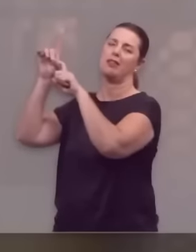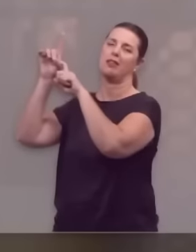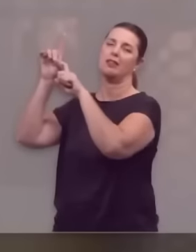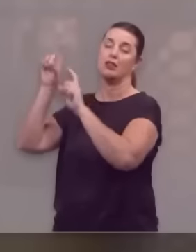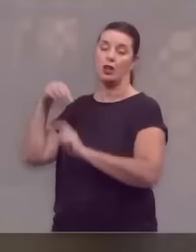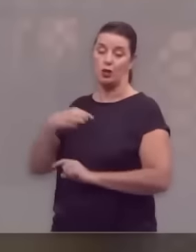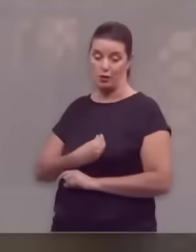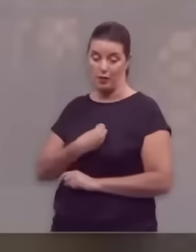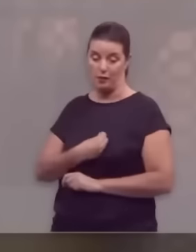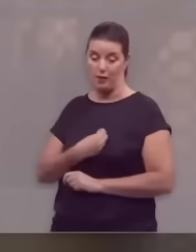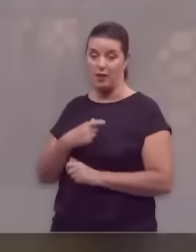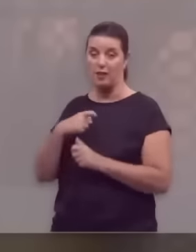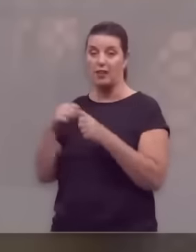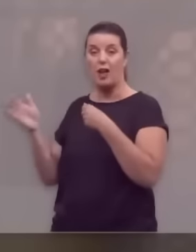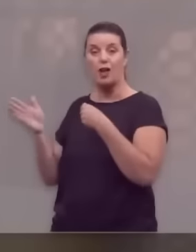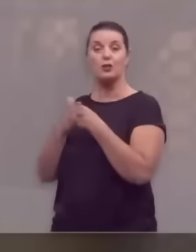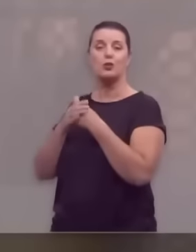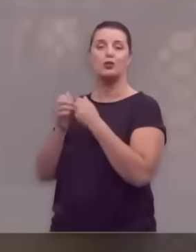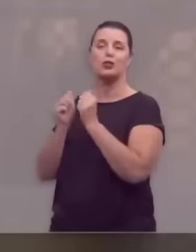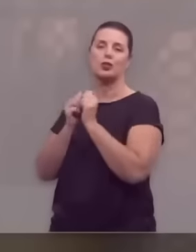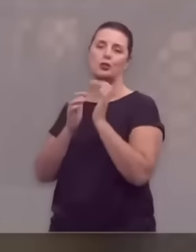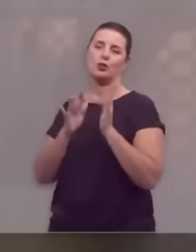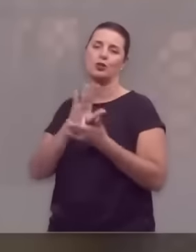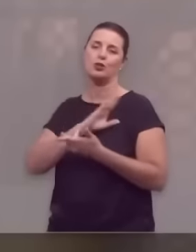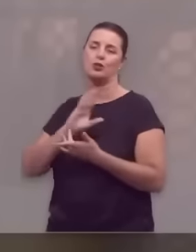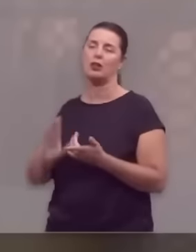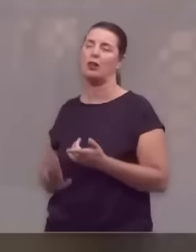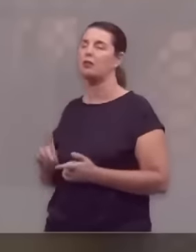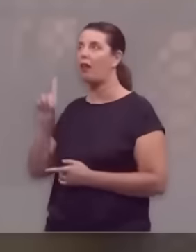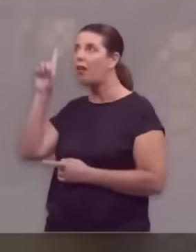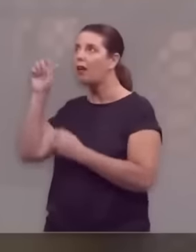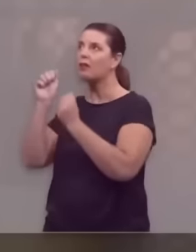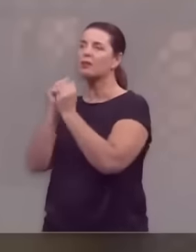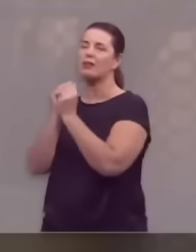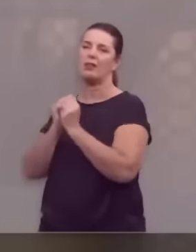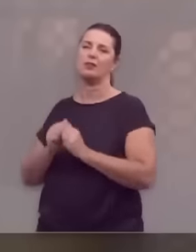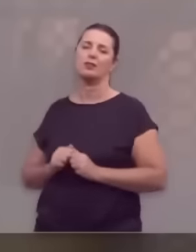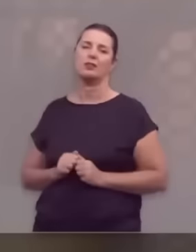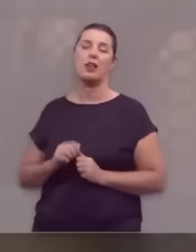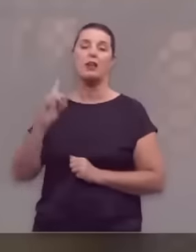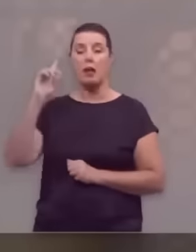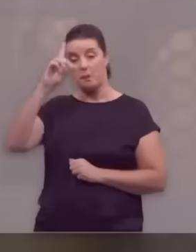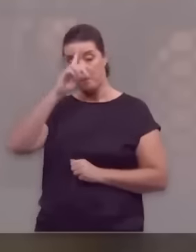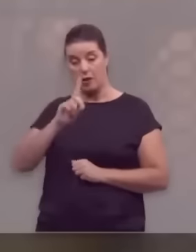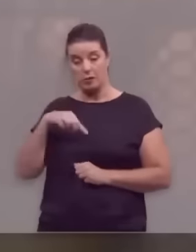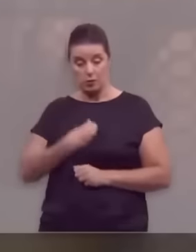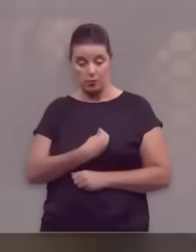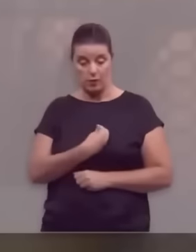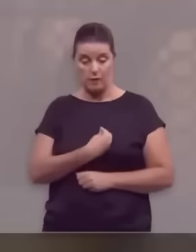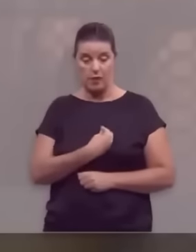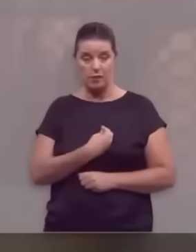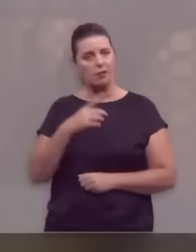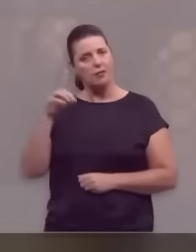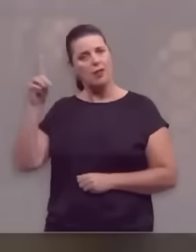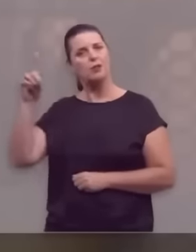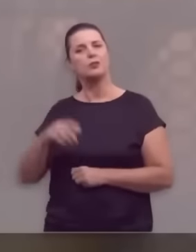Nossa vida está escondida com Cristo em Deus. Quem dirige o nosso destino é Deus.